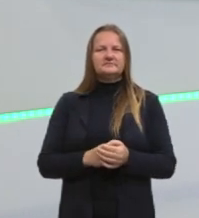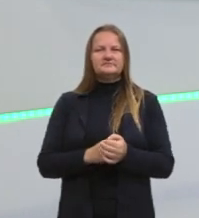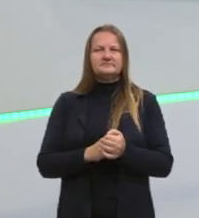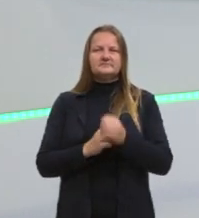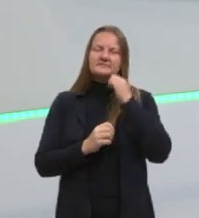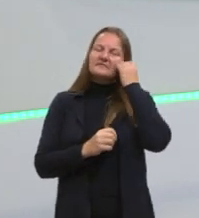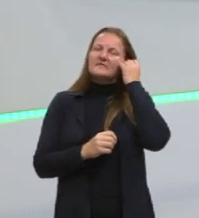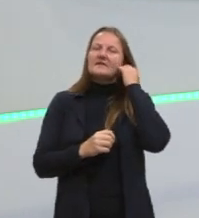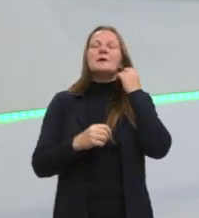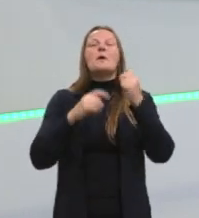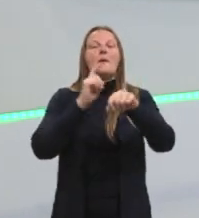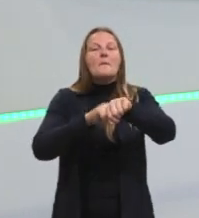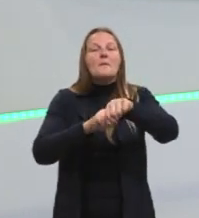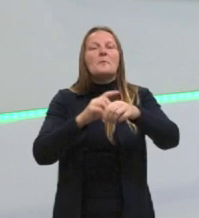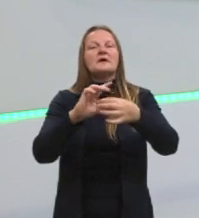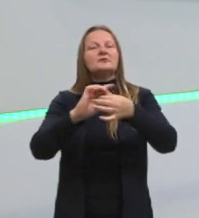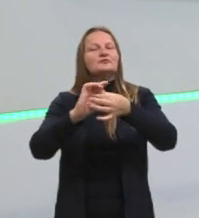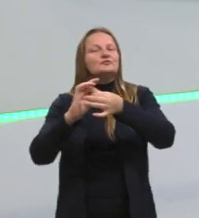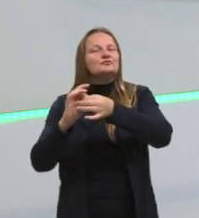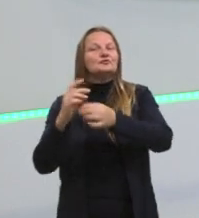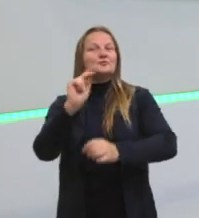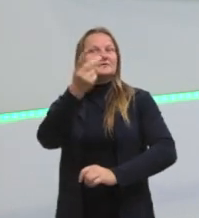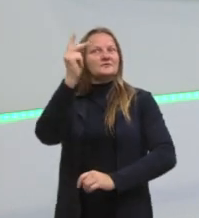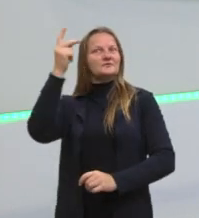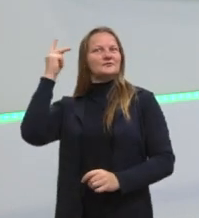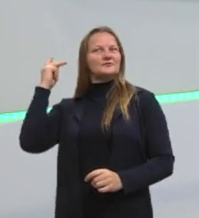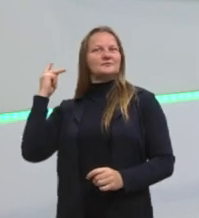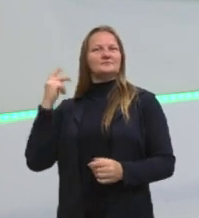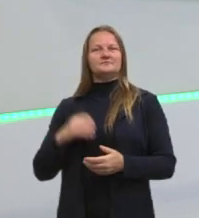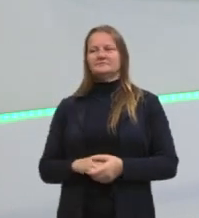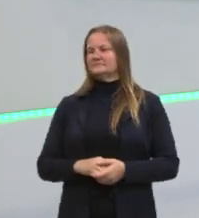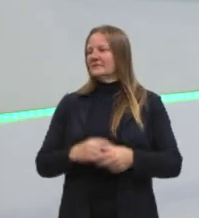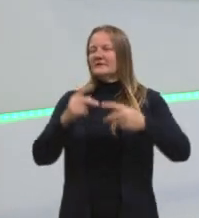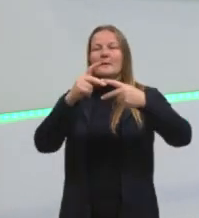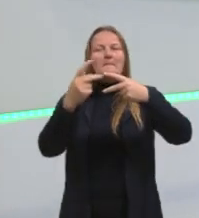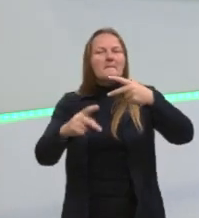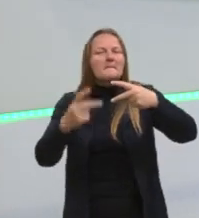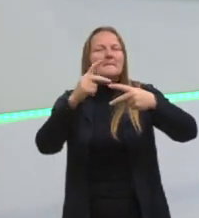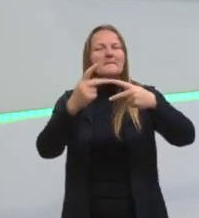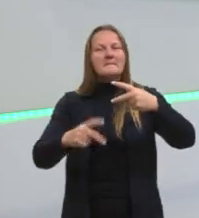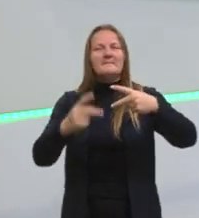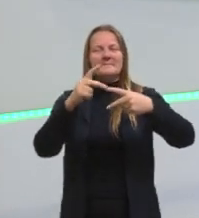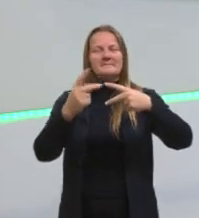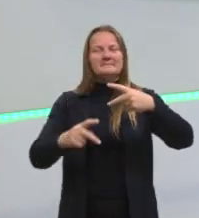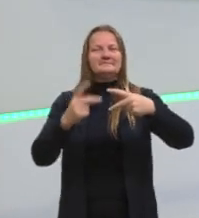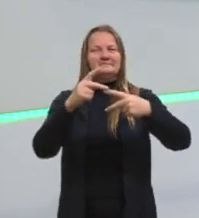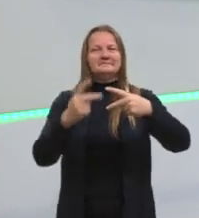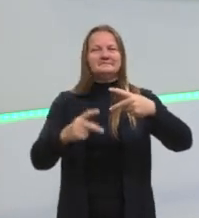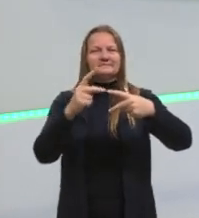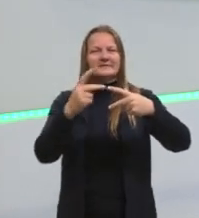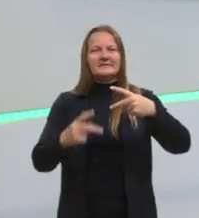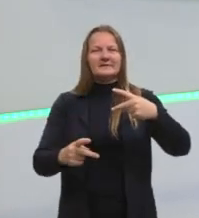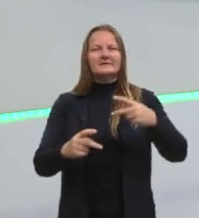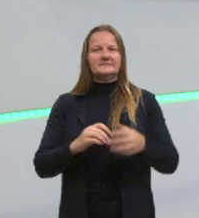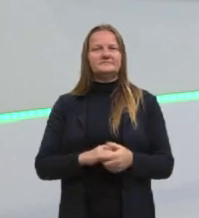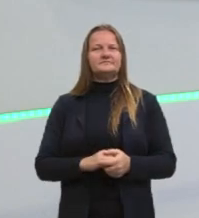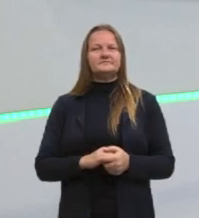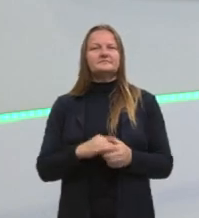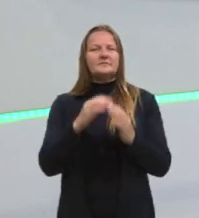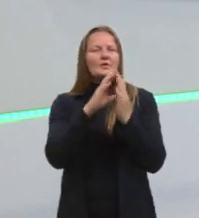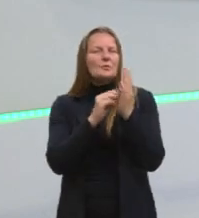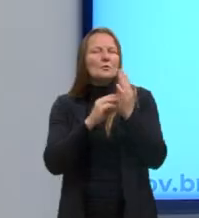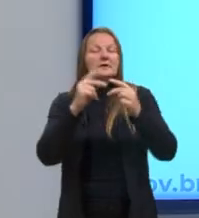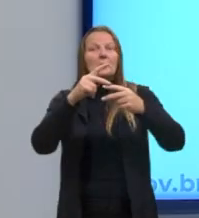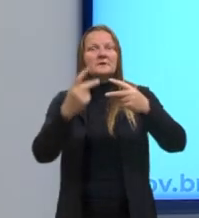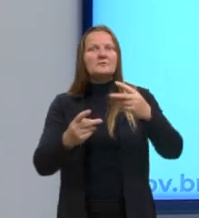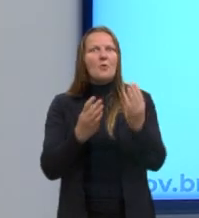momentos históricos que dão respostas àquela historicidade. Então vamos falar sobre esse paradigma da modernidade.